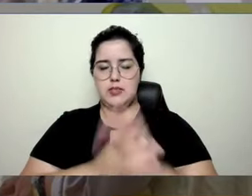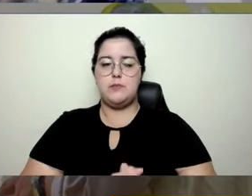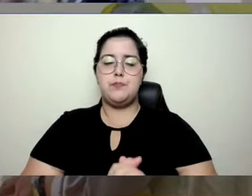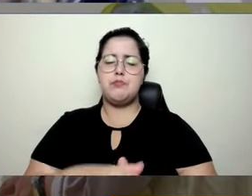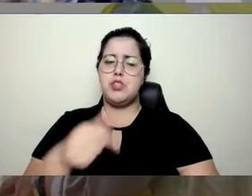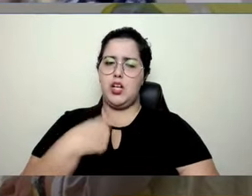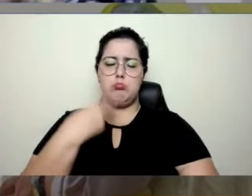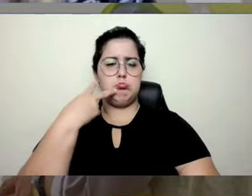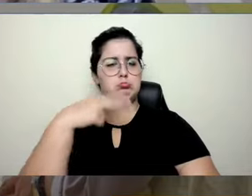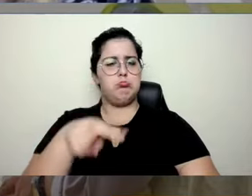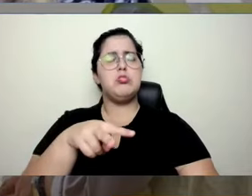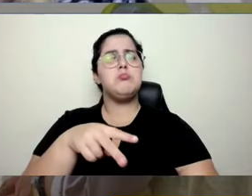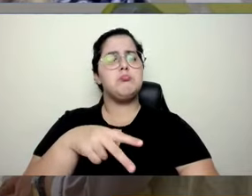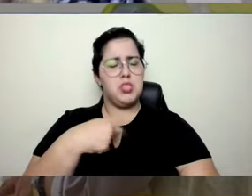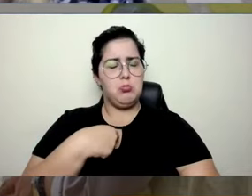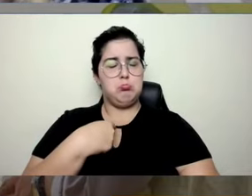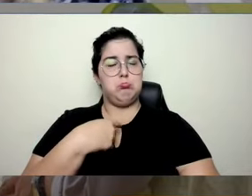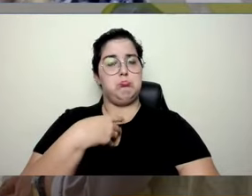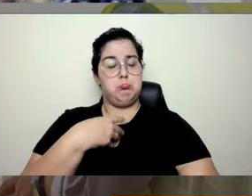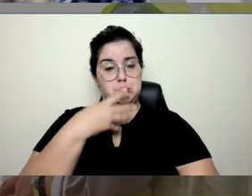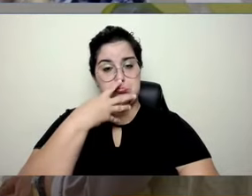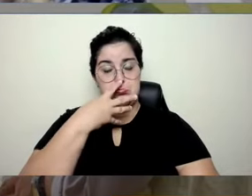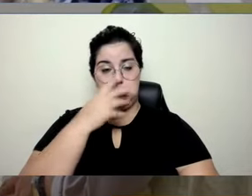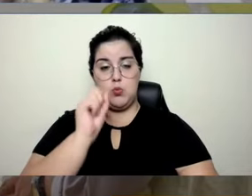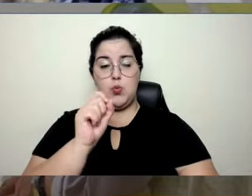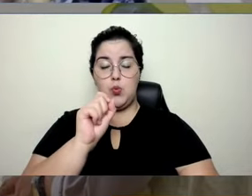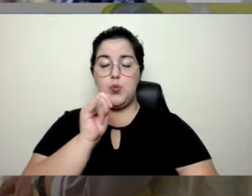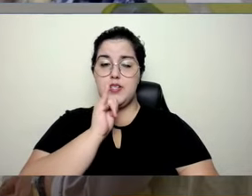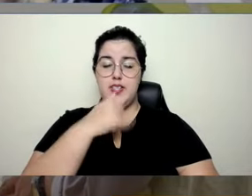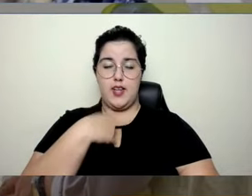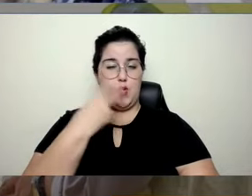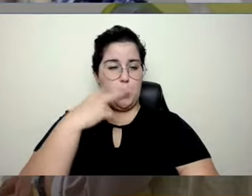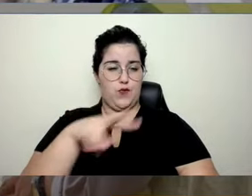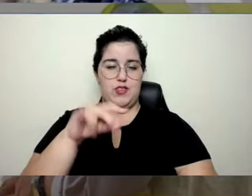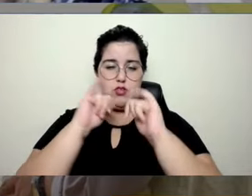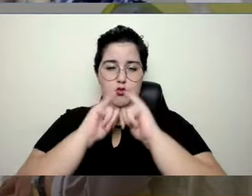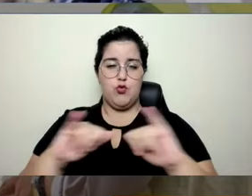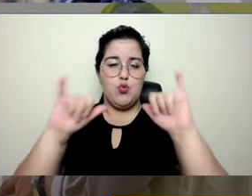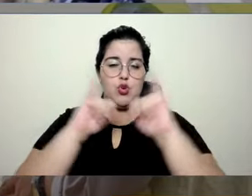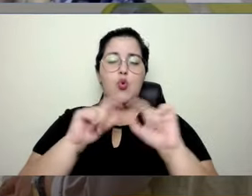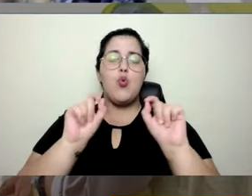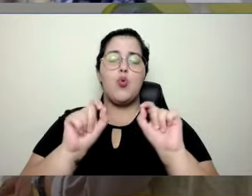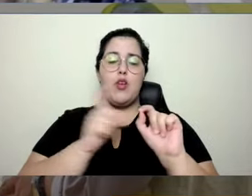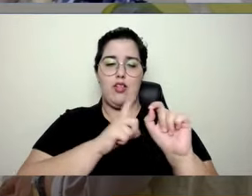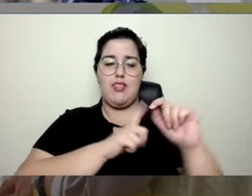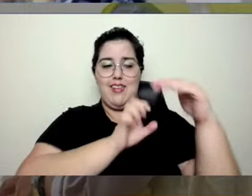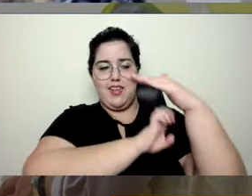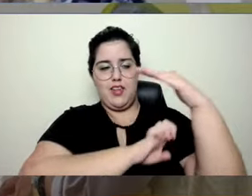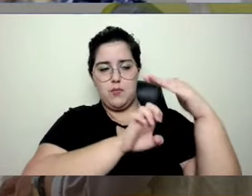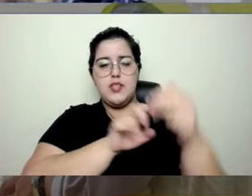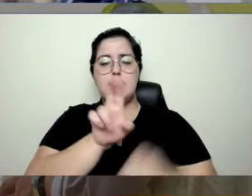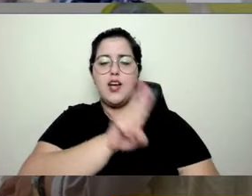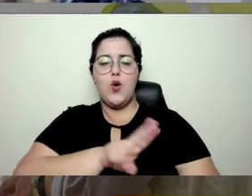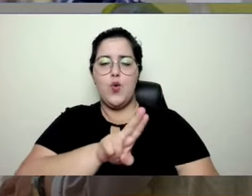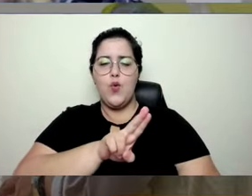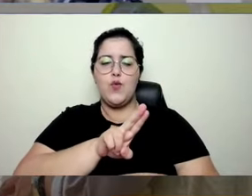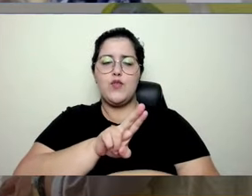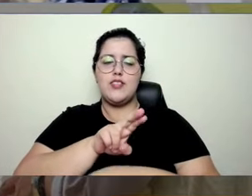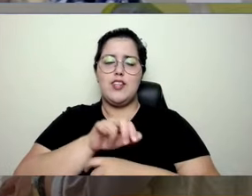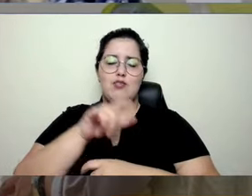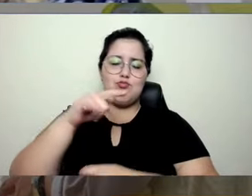chamou a atenção no outro dia que eu estava vendo uma matéria, por exemplo, que algumas empresas já estão adotando o uso de drones para transporte de